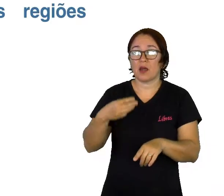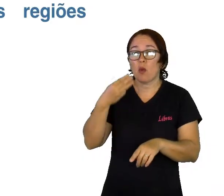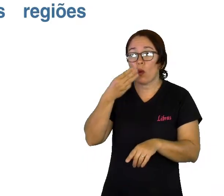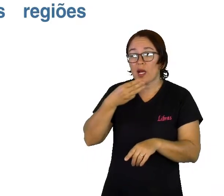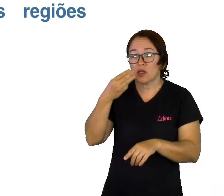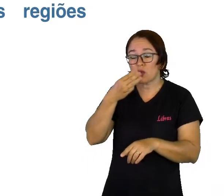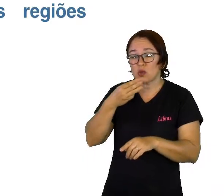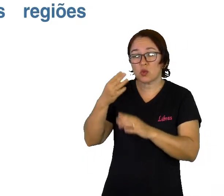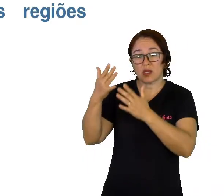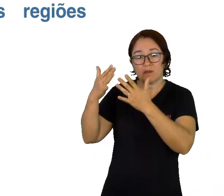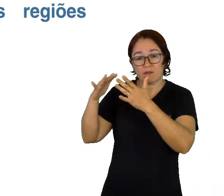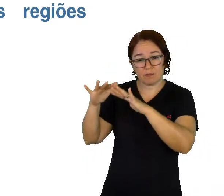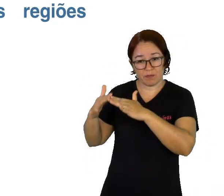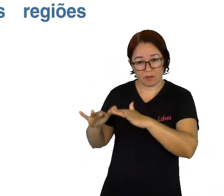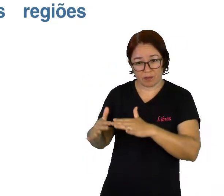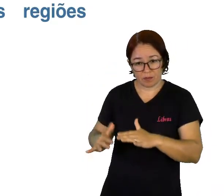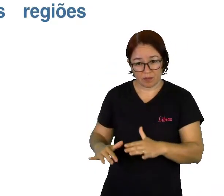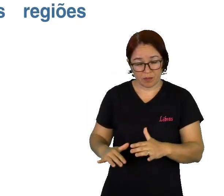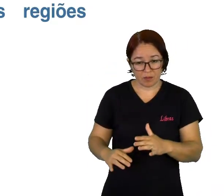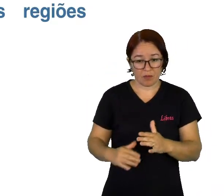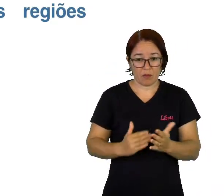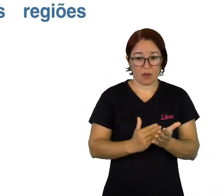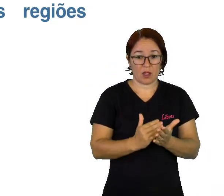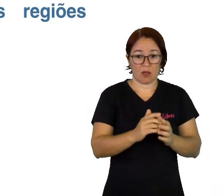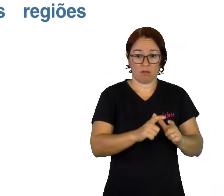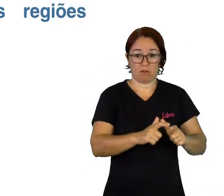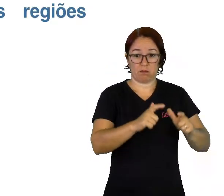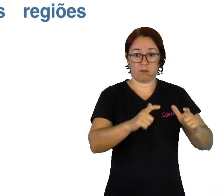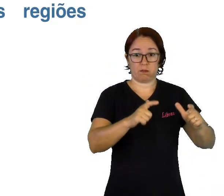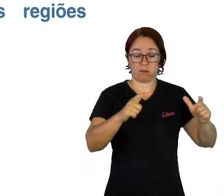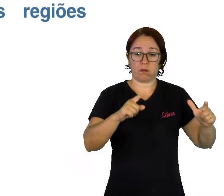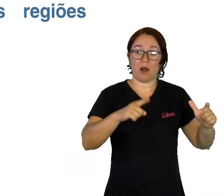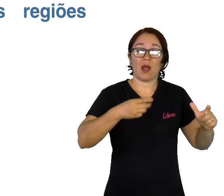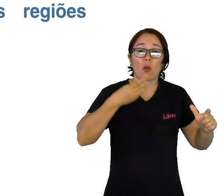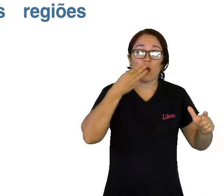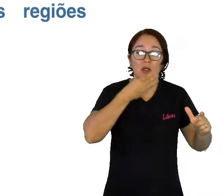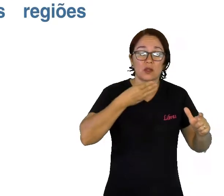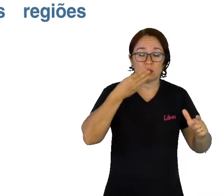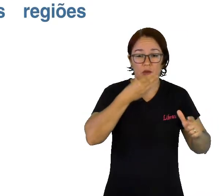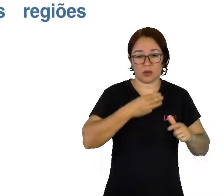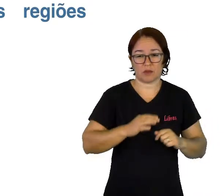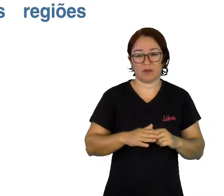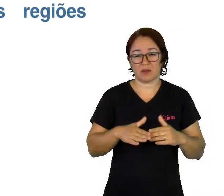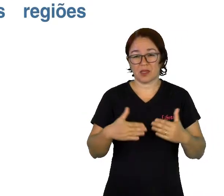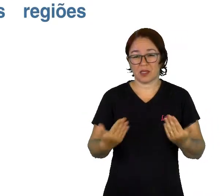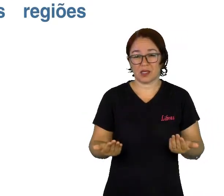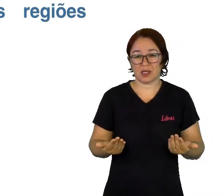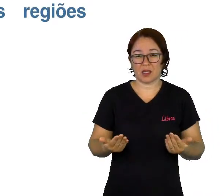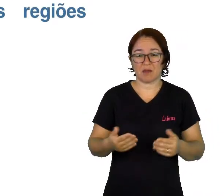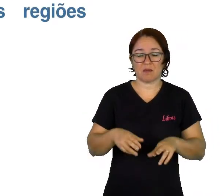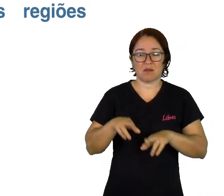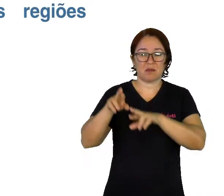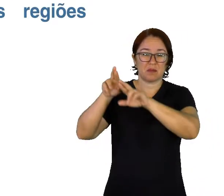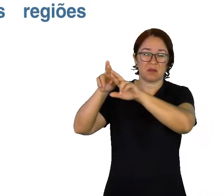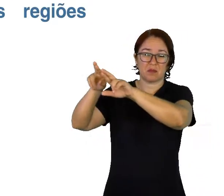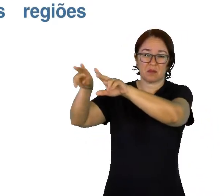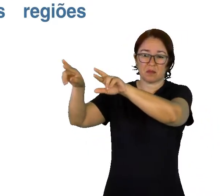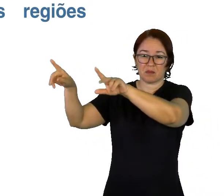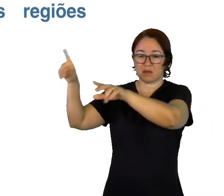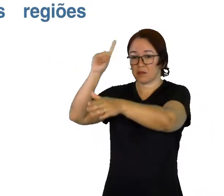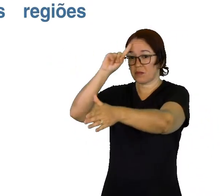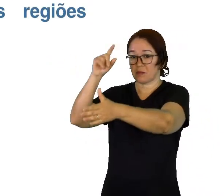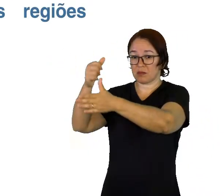estava surgindo. Com isso, contribuiu muito para o fluxo imigratório, por ser percebido